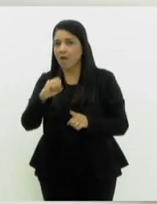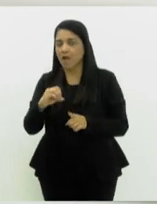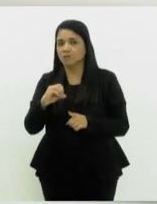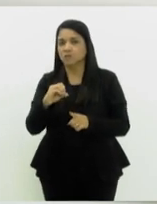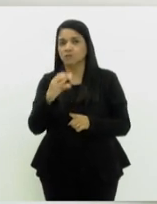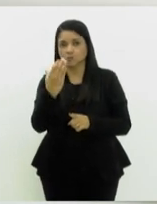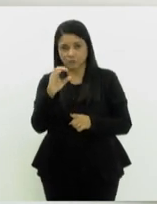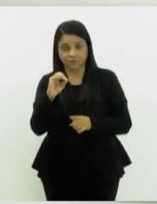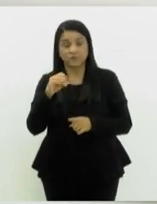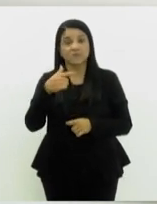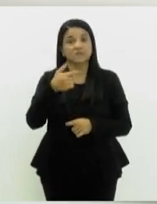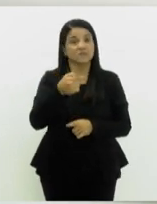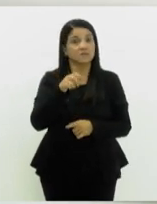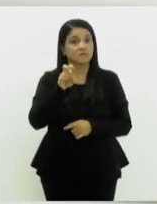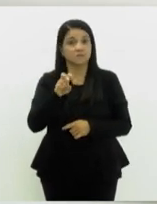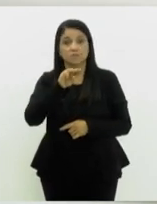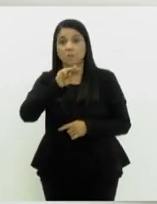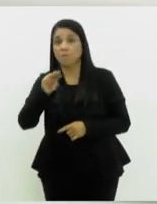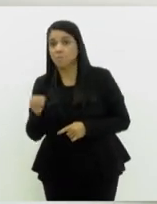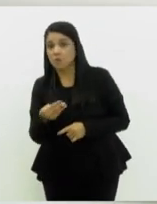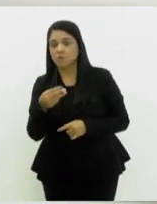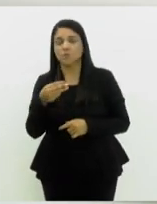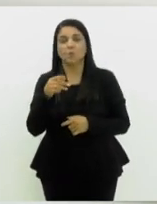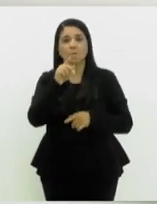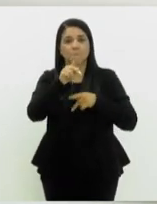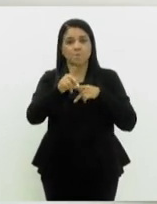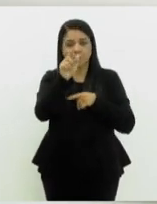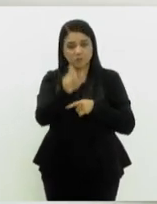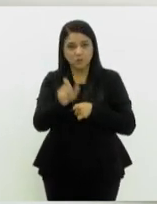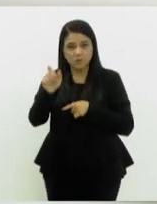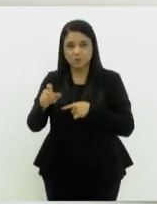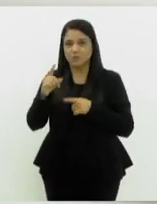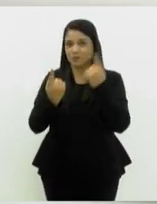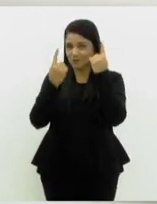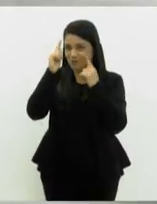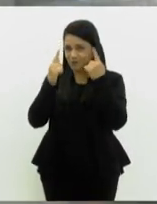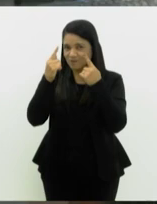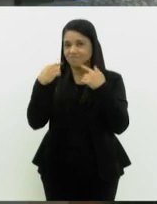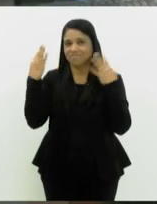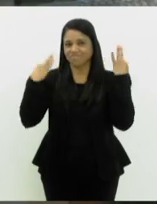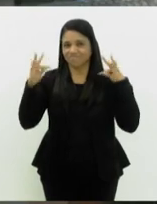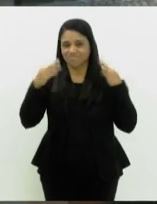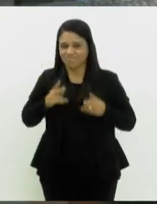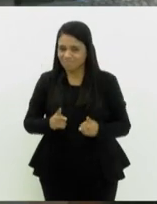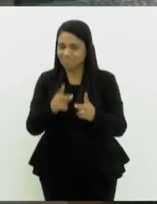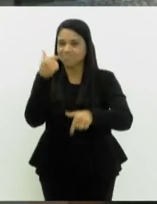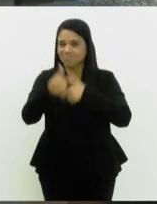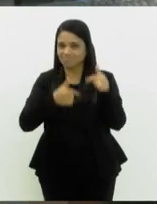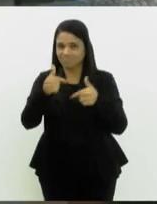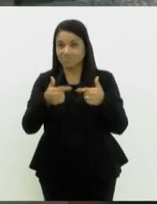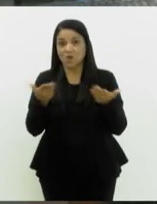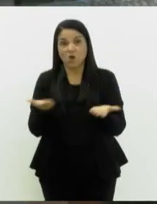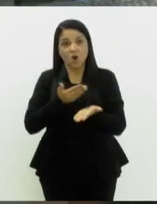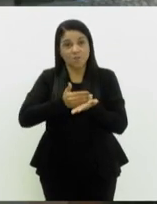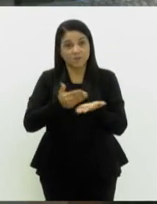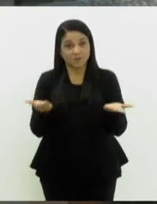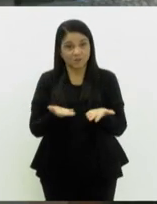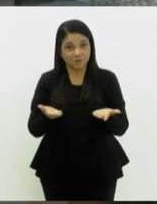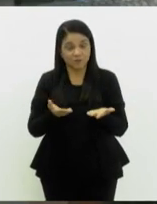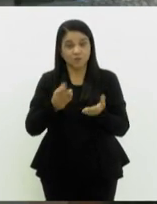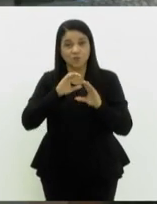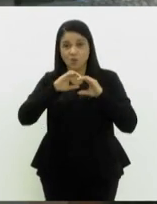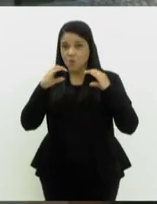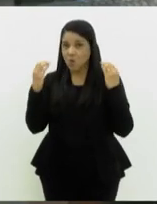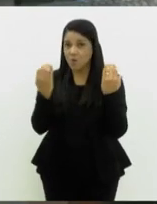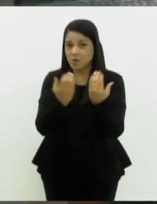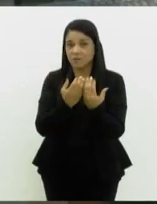mil chilenos. Seguimos trabalhando pelas 12 regiões turísticas do Estado. E começa hoje o primeiro Congresso